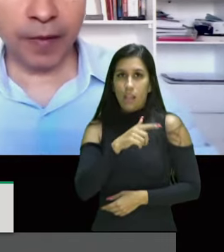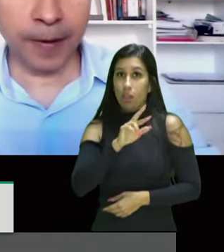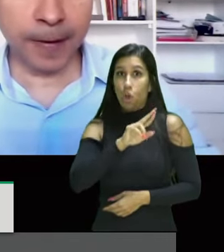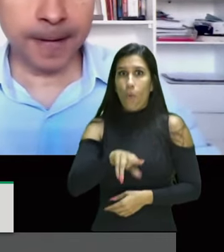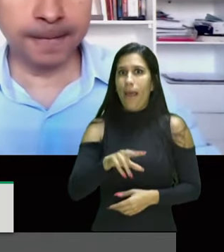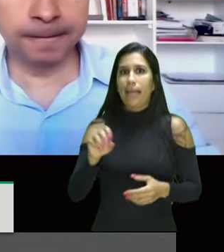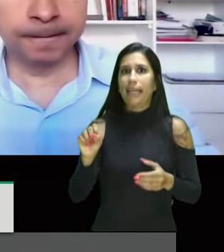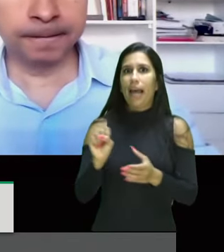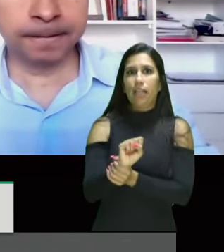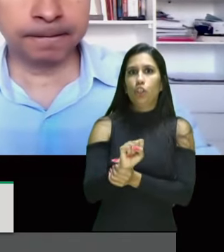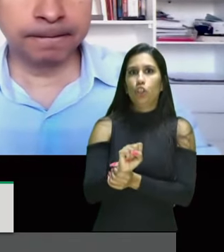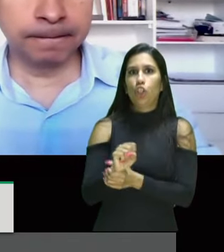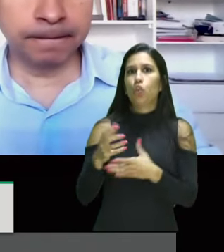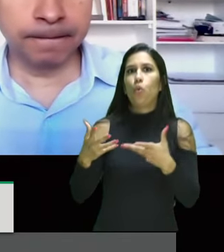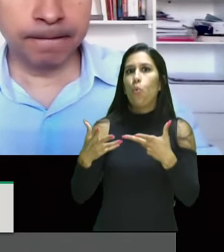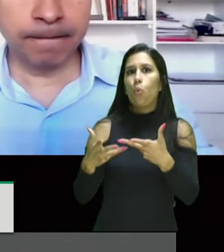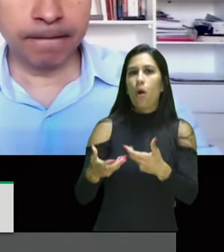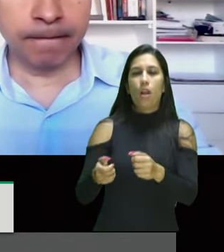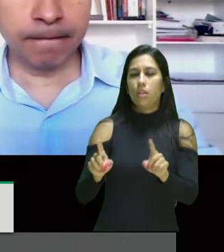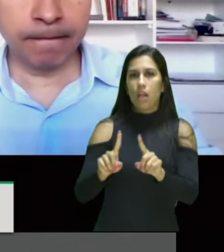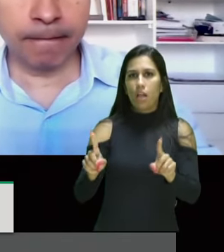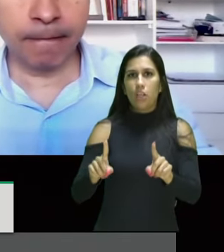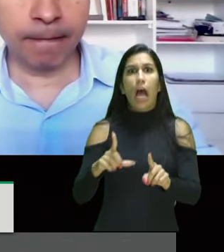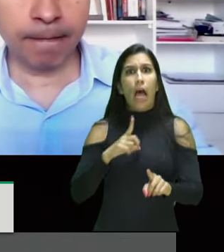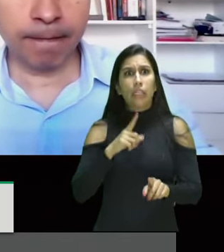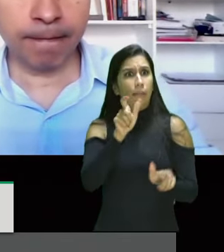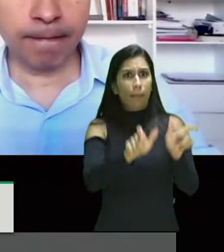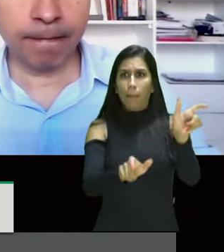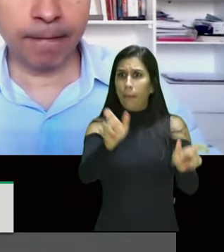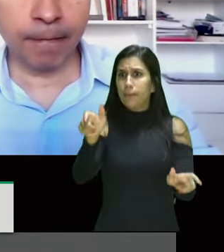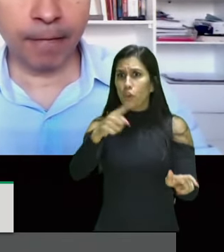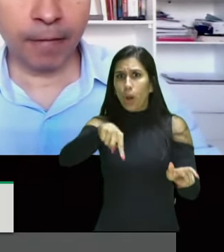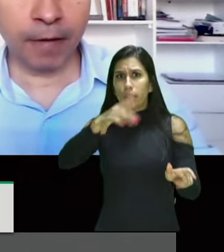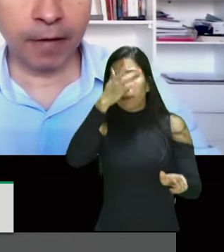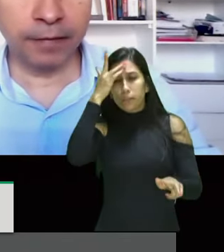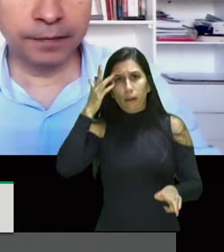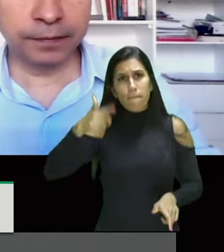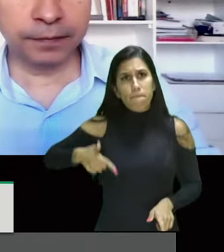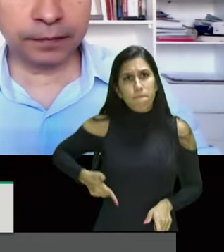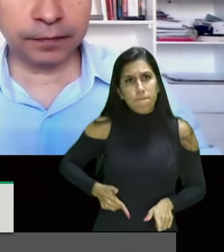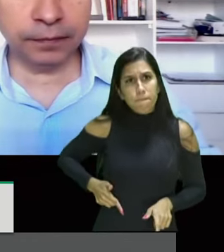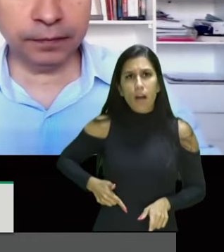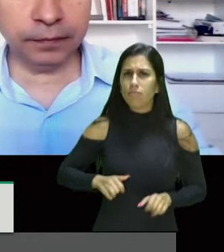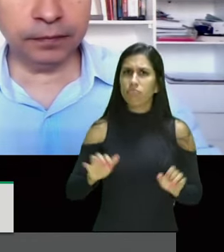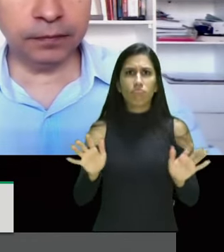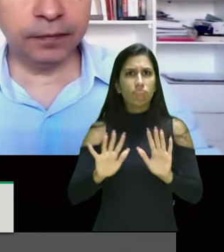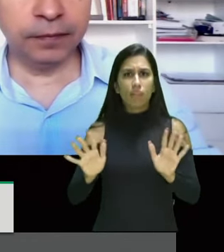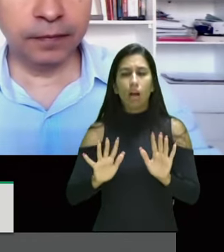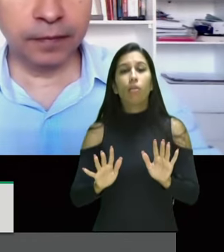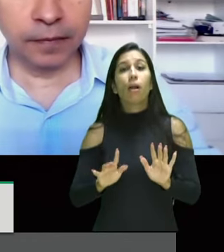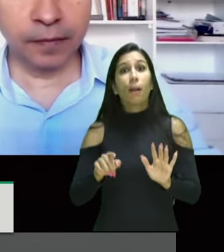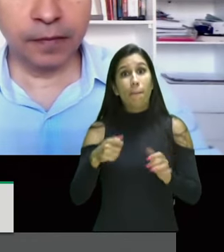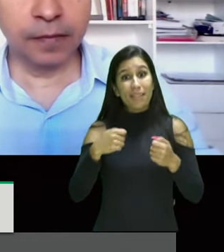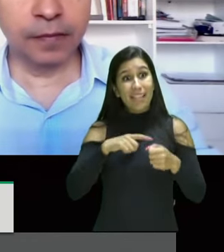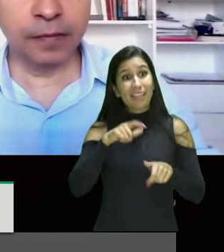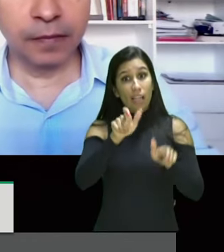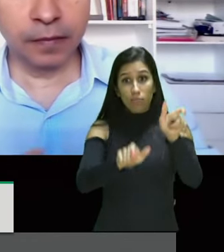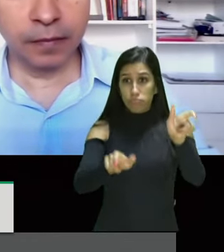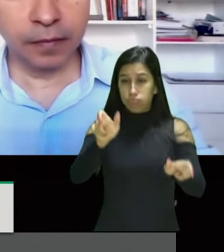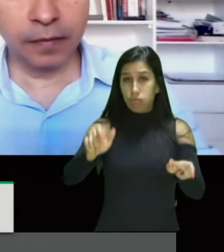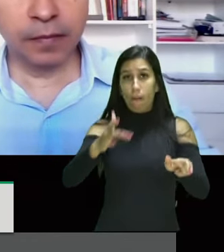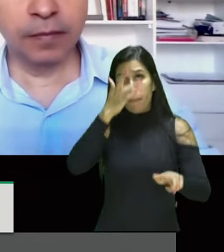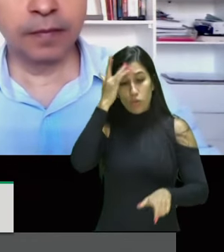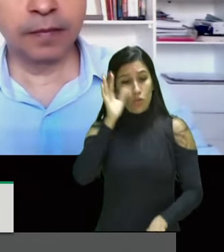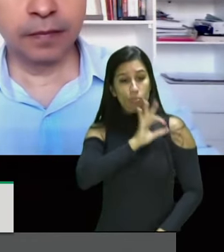não se trata de constituir um corpo armado militar para uma guerra contra os cidadãos mas e sim de um corpo civil de proteção dos